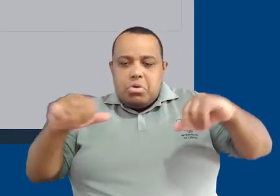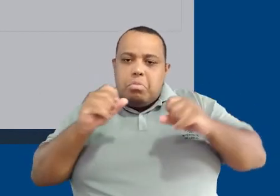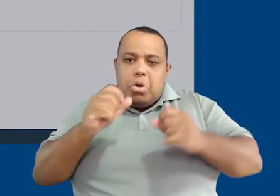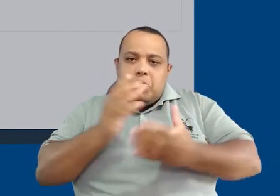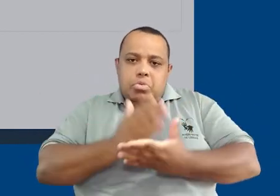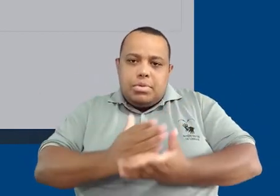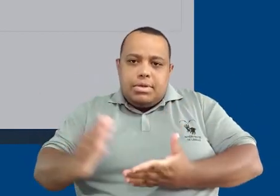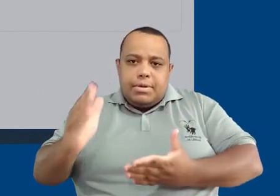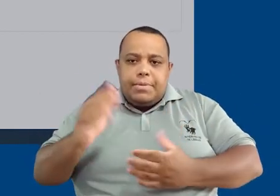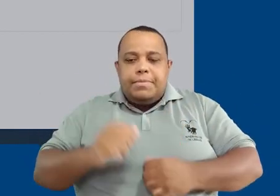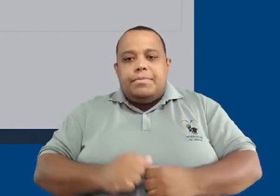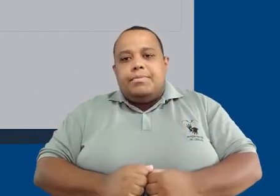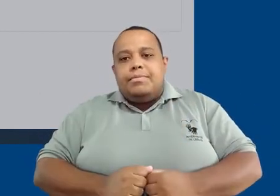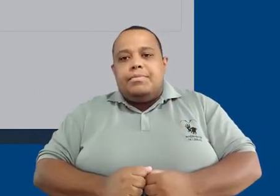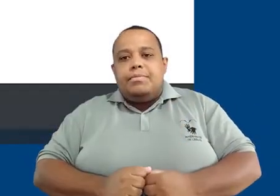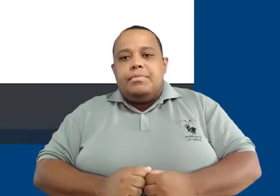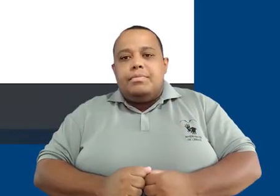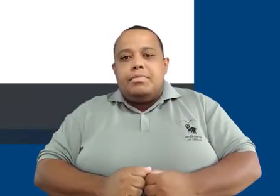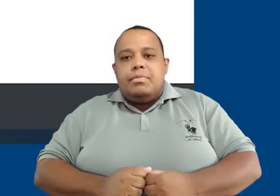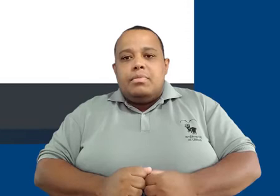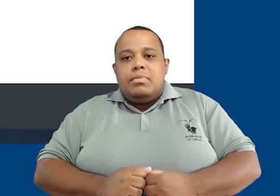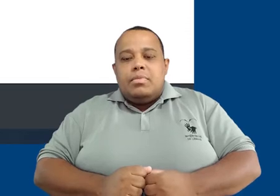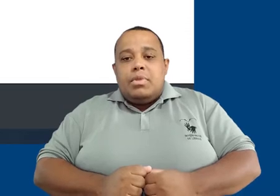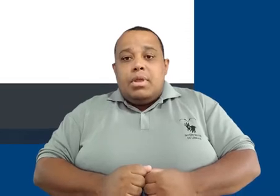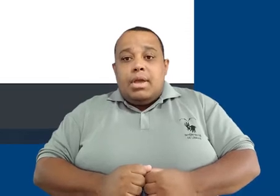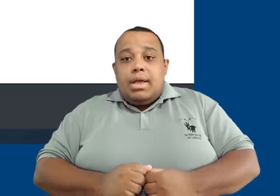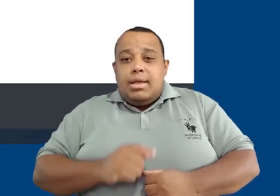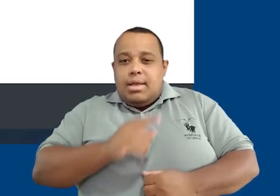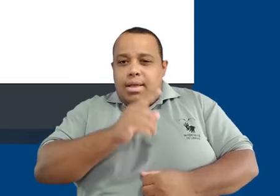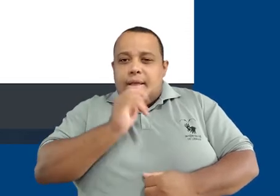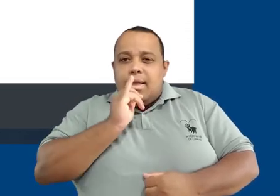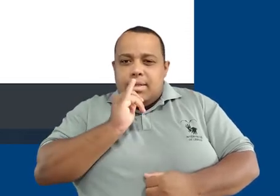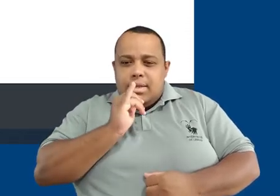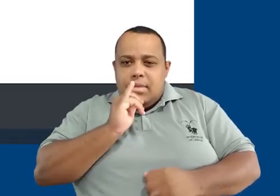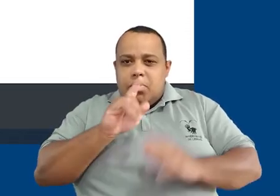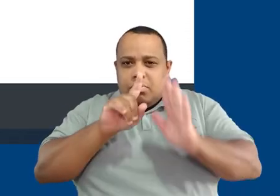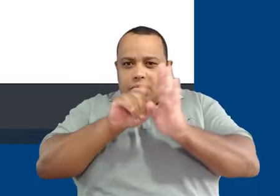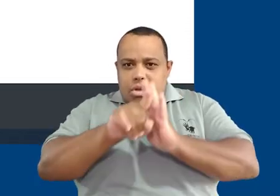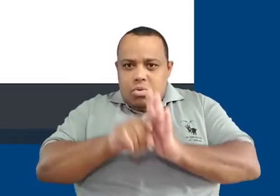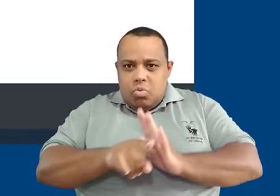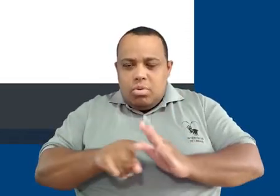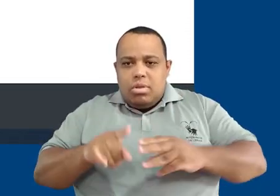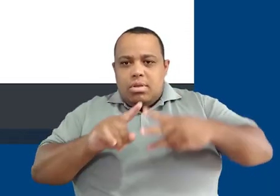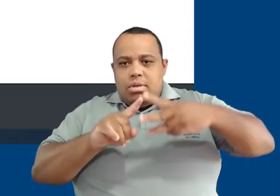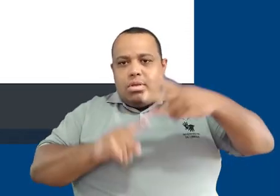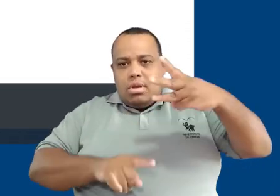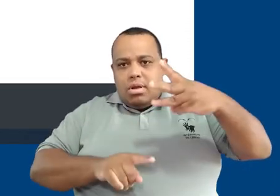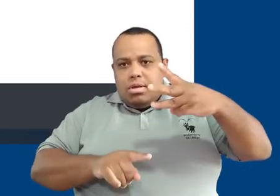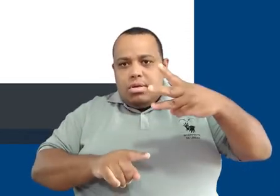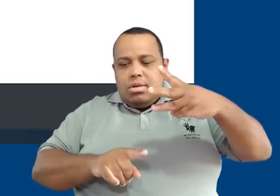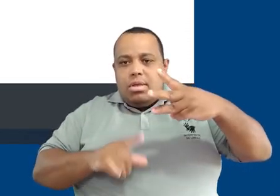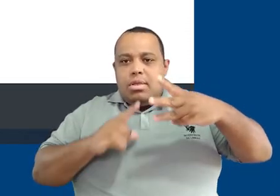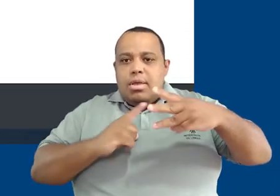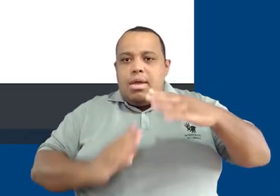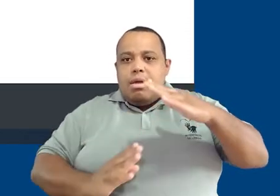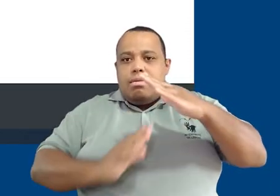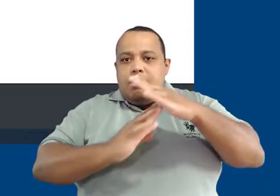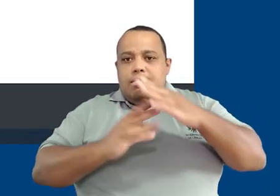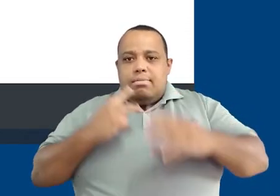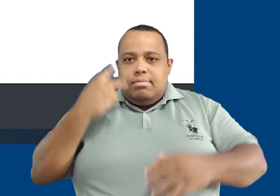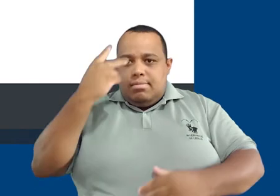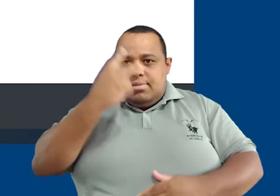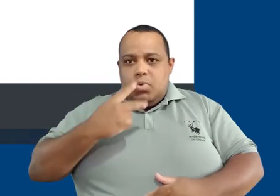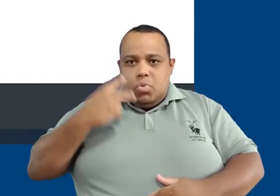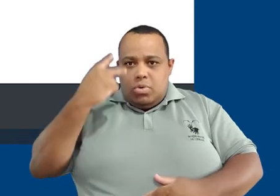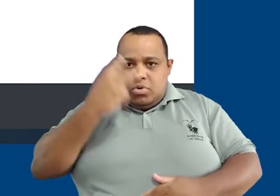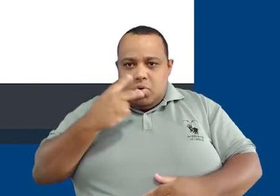podemos iniciar a tentativa. Este questionário possui três questões e tem um tempo de duas horas para